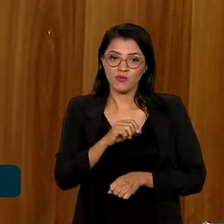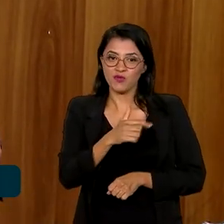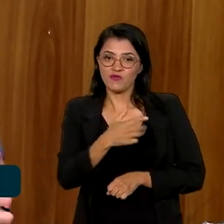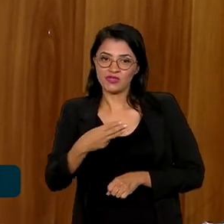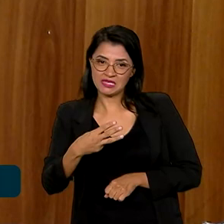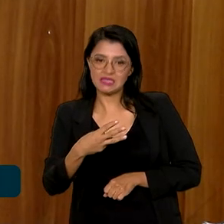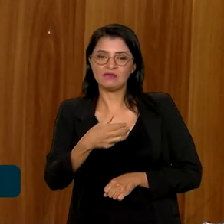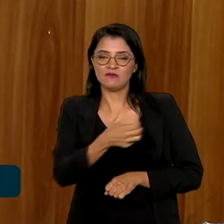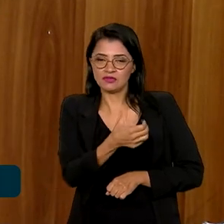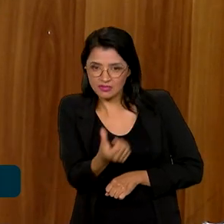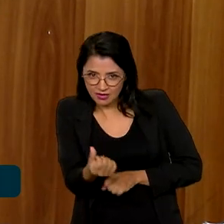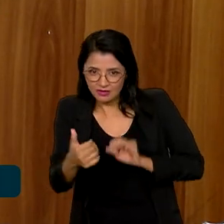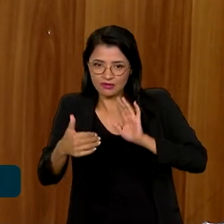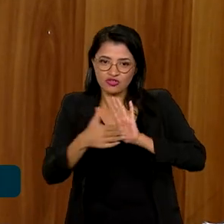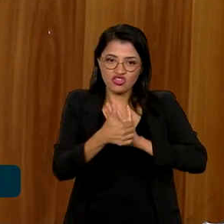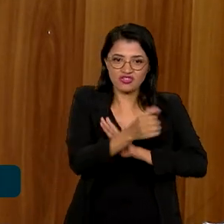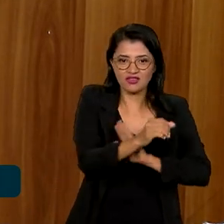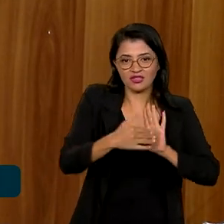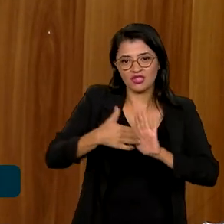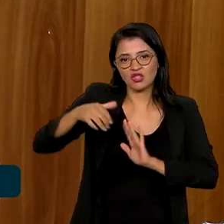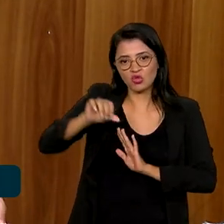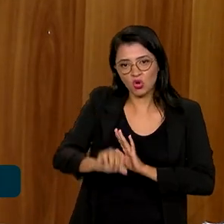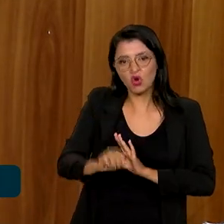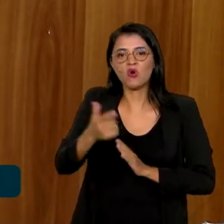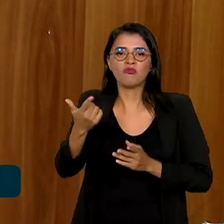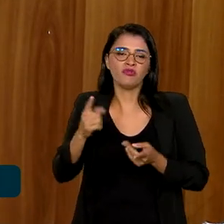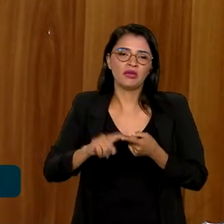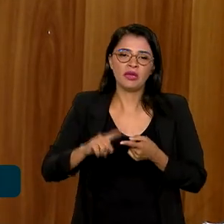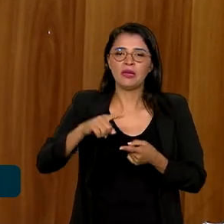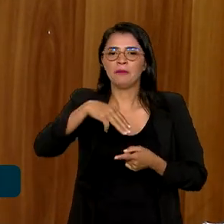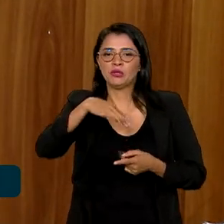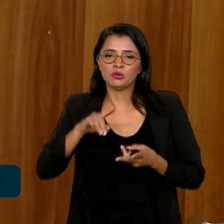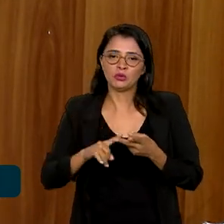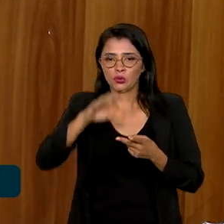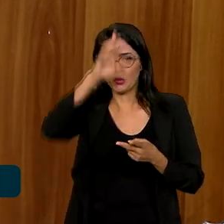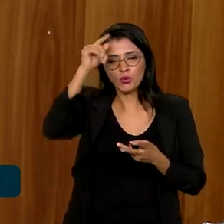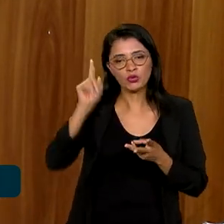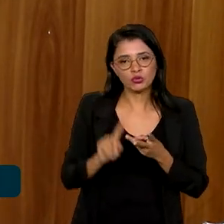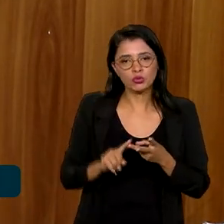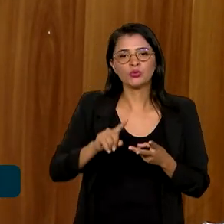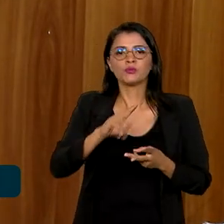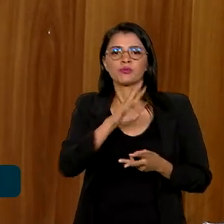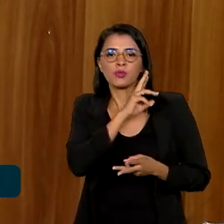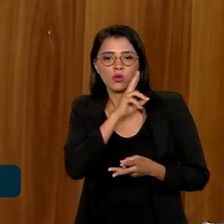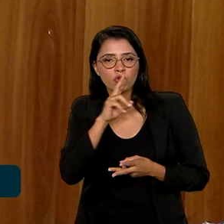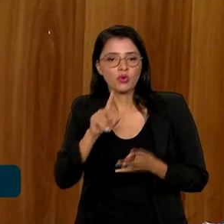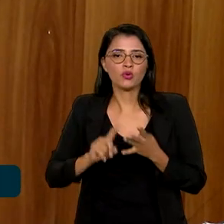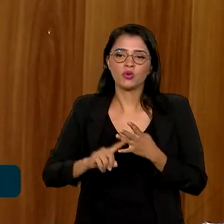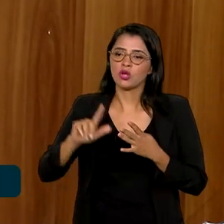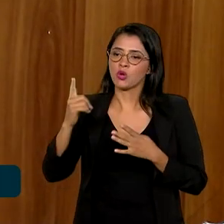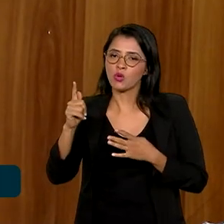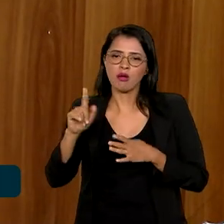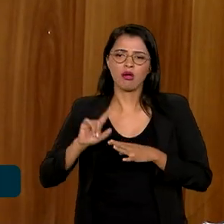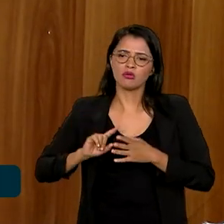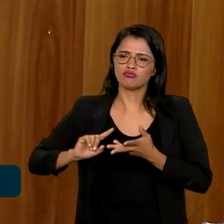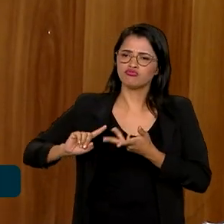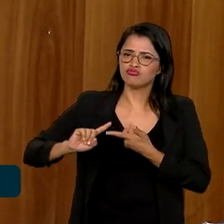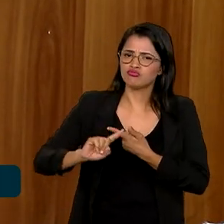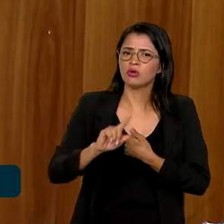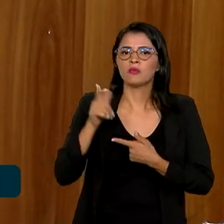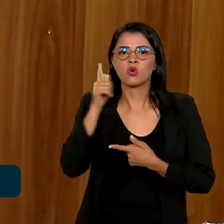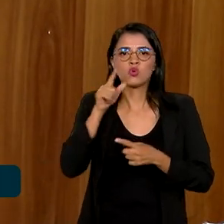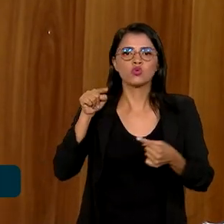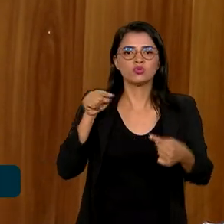leilões, outros do Paraná, no centro-norte do país, em Mato Grosso, Rondônia, Goiás. E aí um portfólio todo para a gente atingir esses